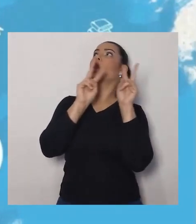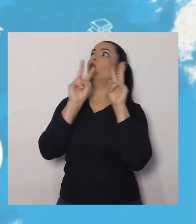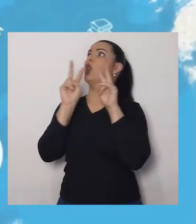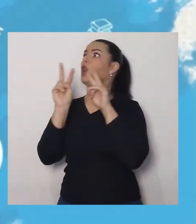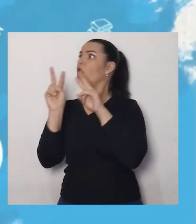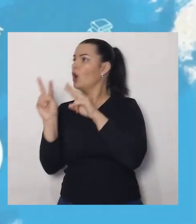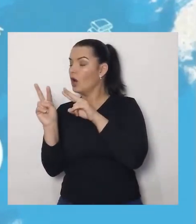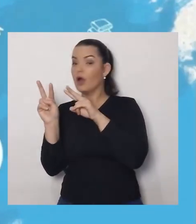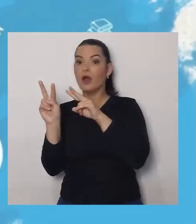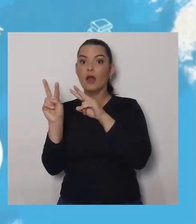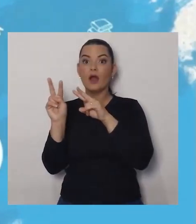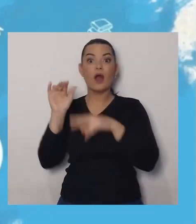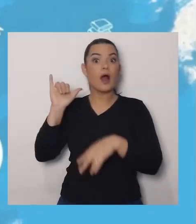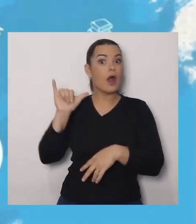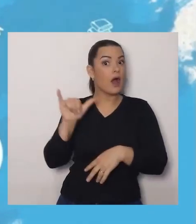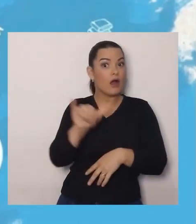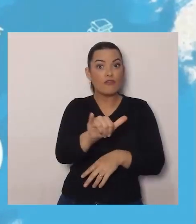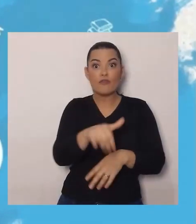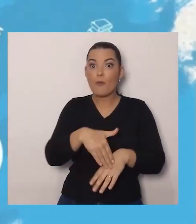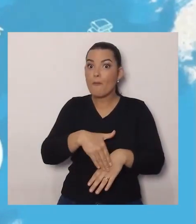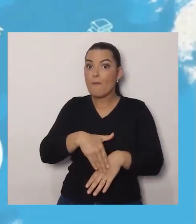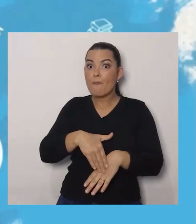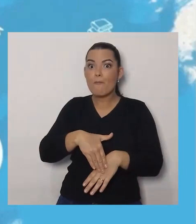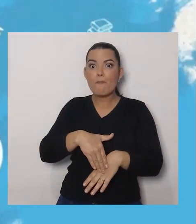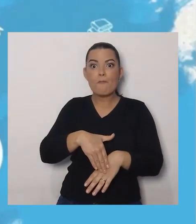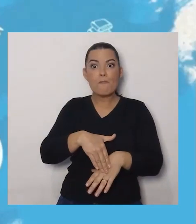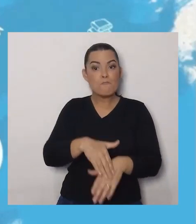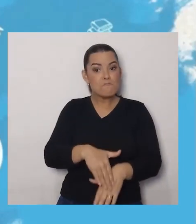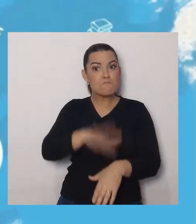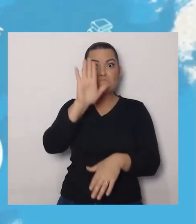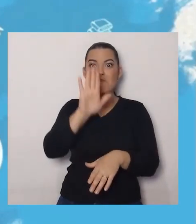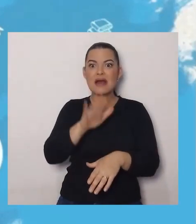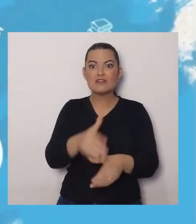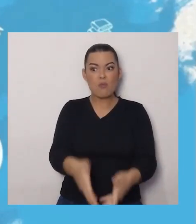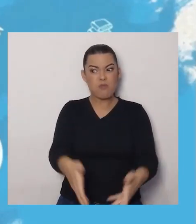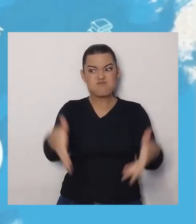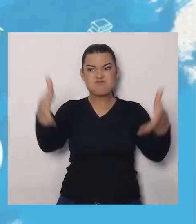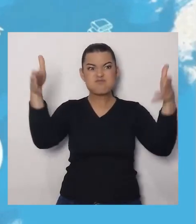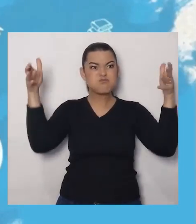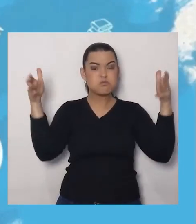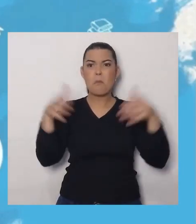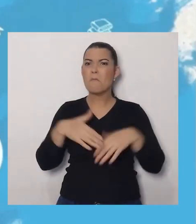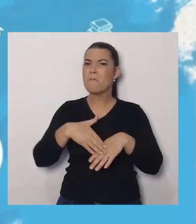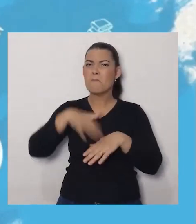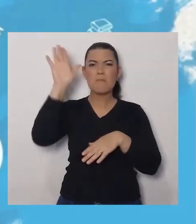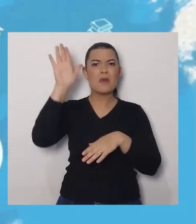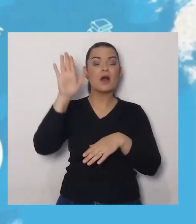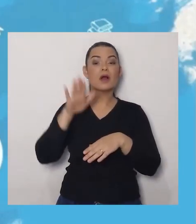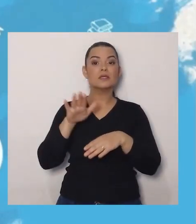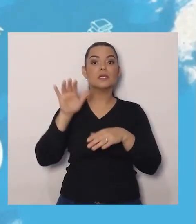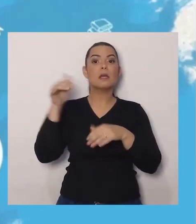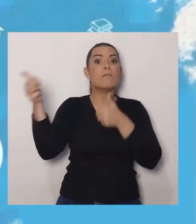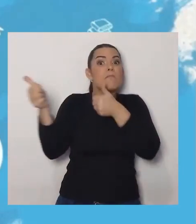Que tava pousando ali perto da casa dela. Na pista do aeroporto internacional de